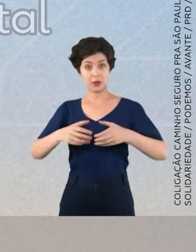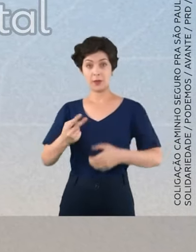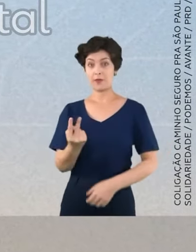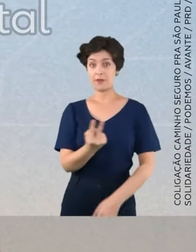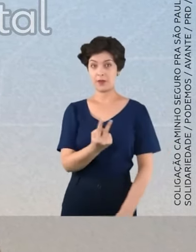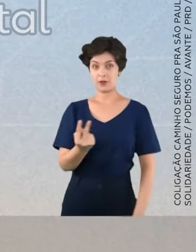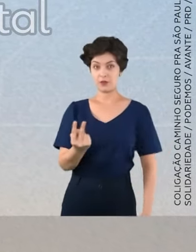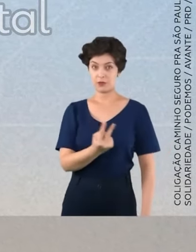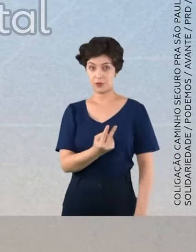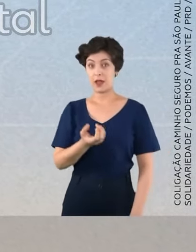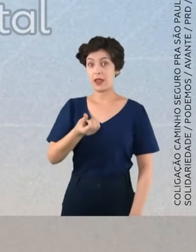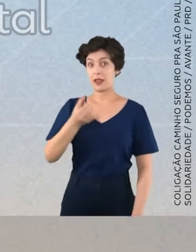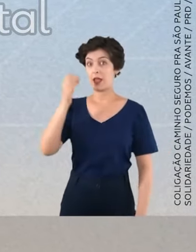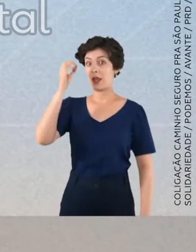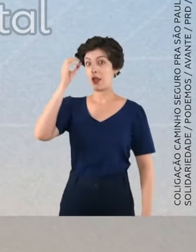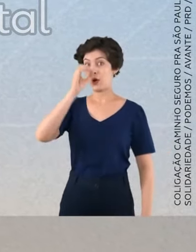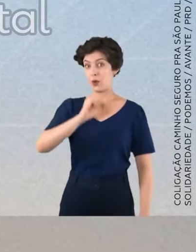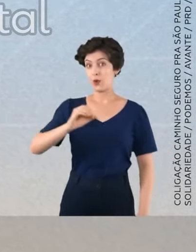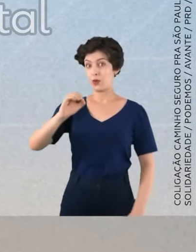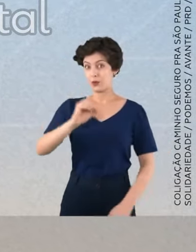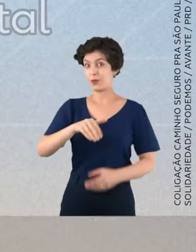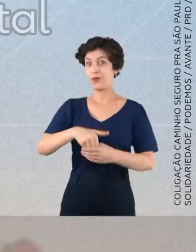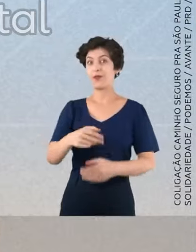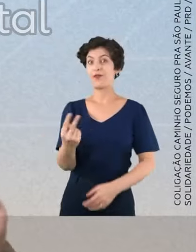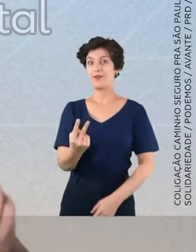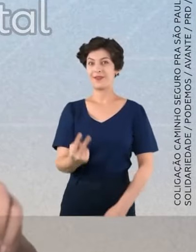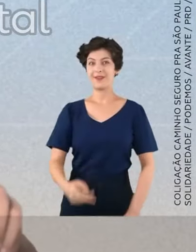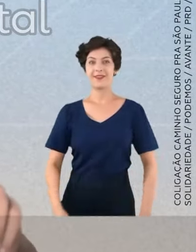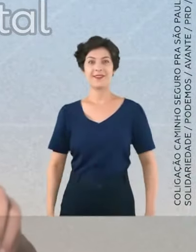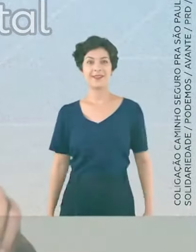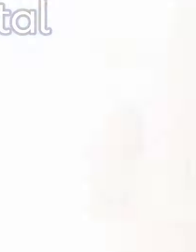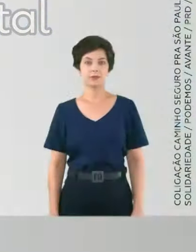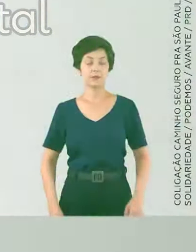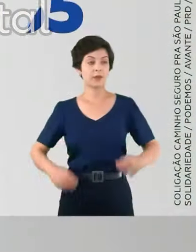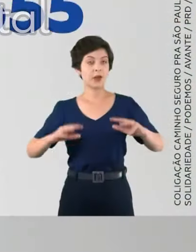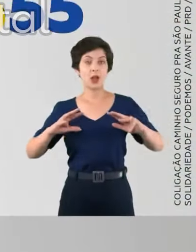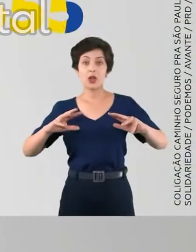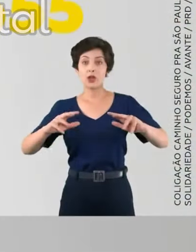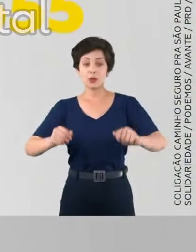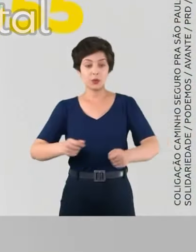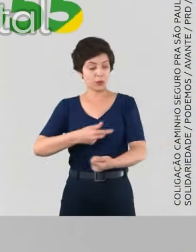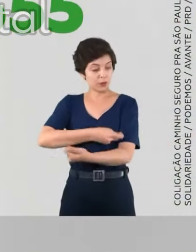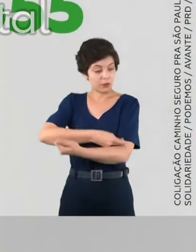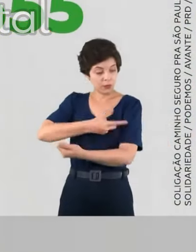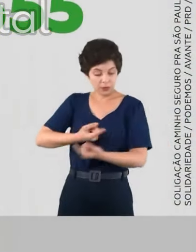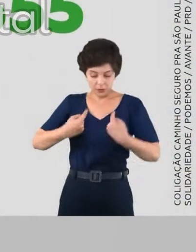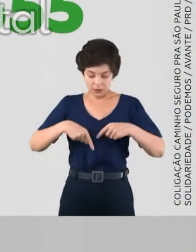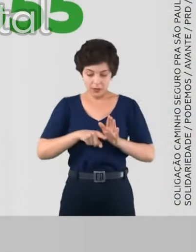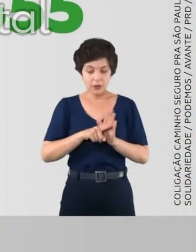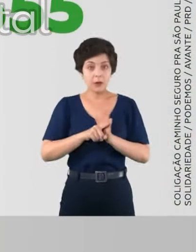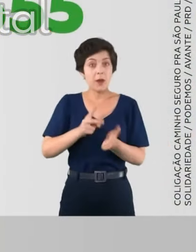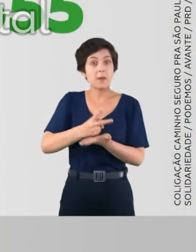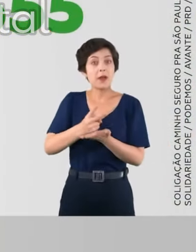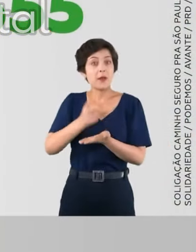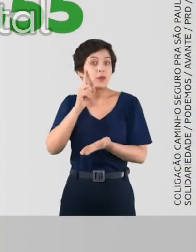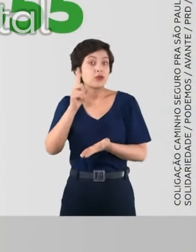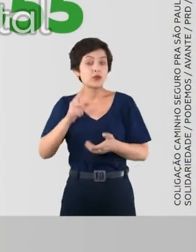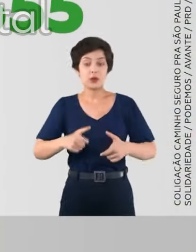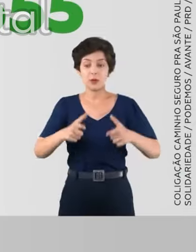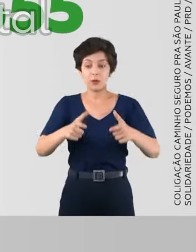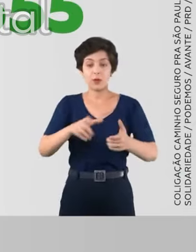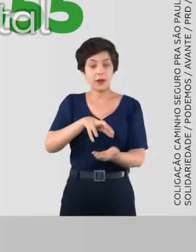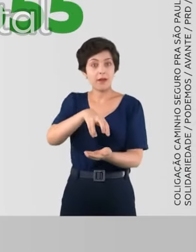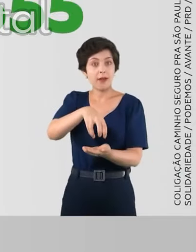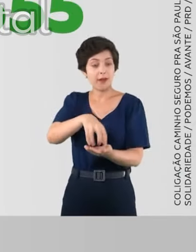legenda 22. 6 de outubro é 22. Todos os seus exames em um só dia e local.